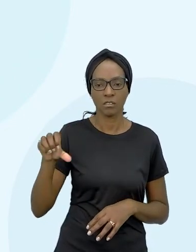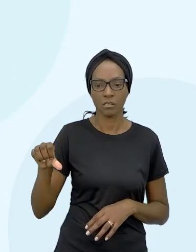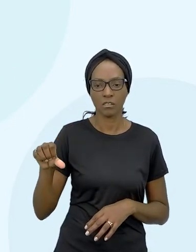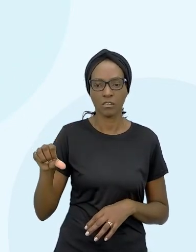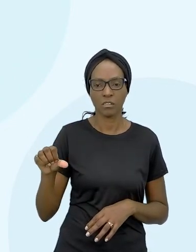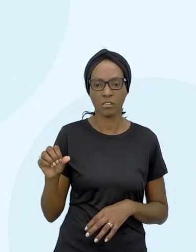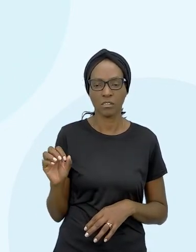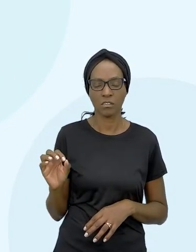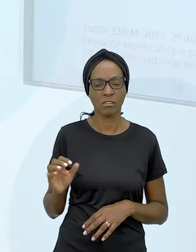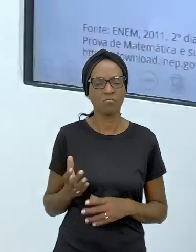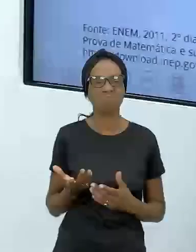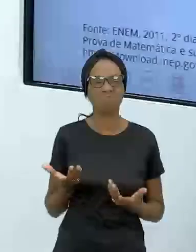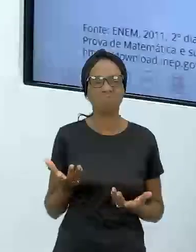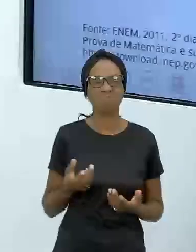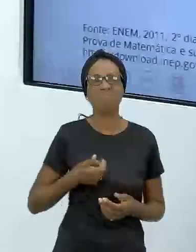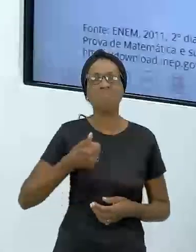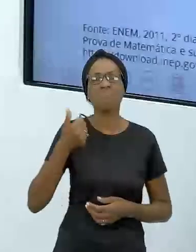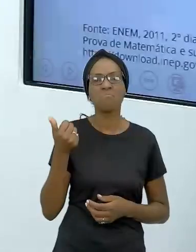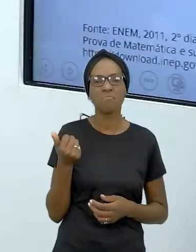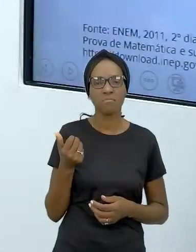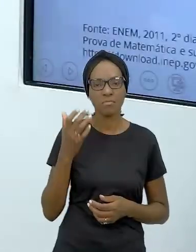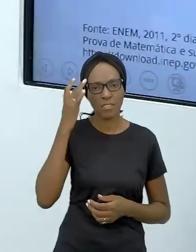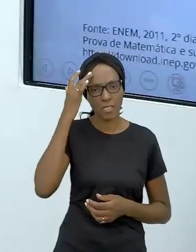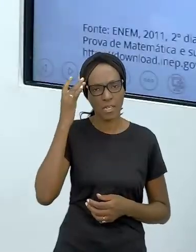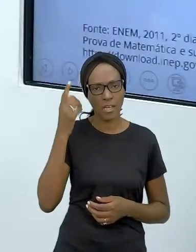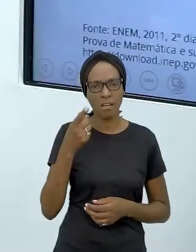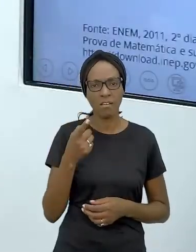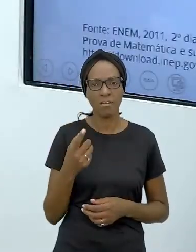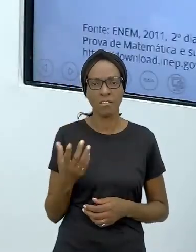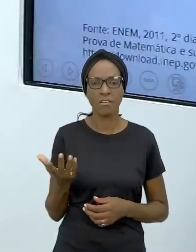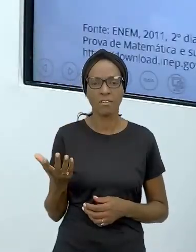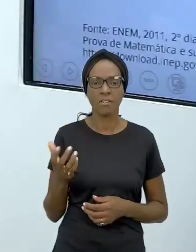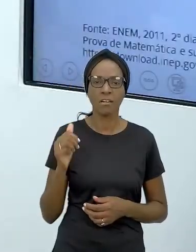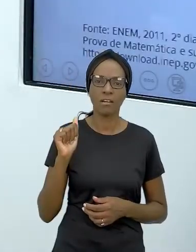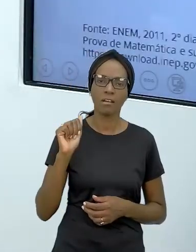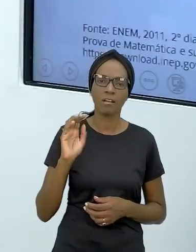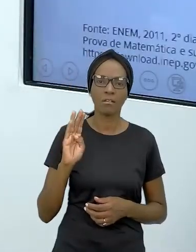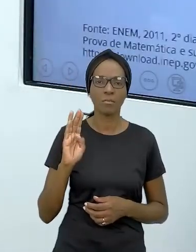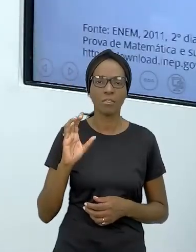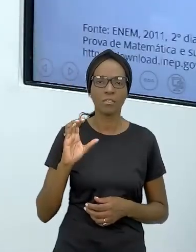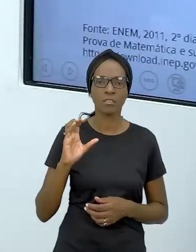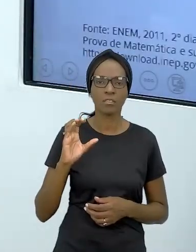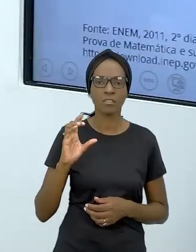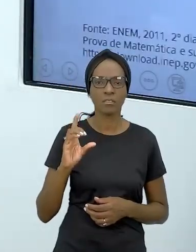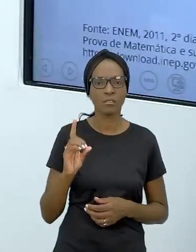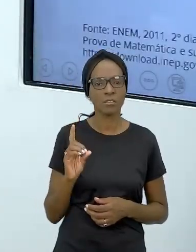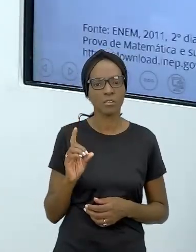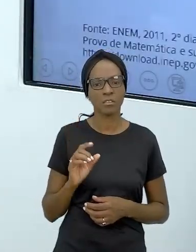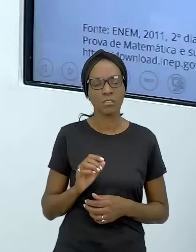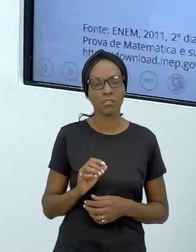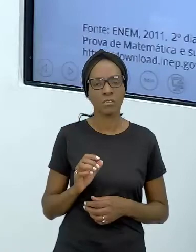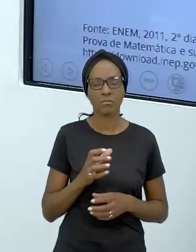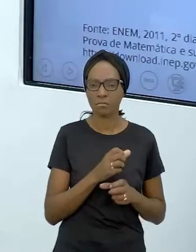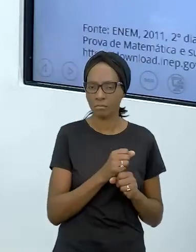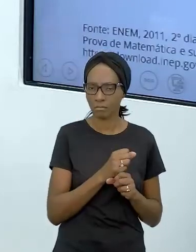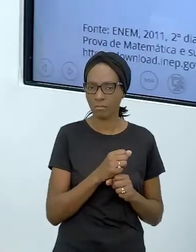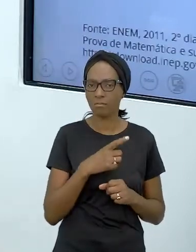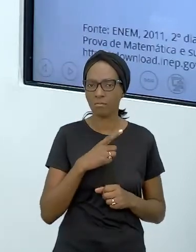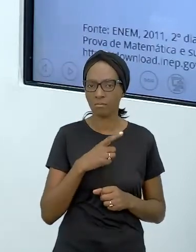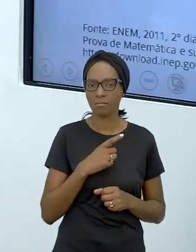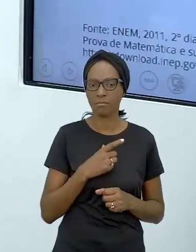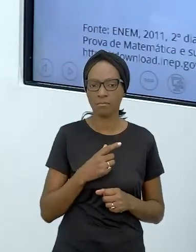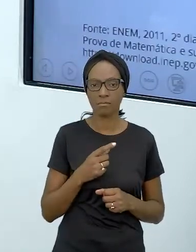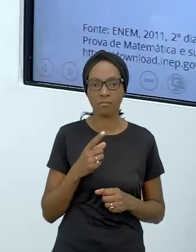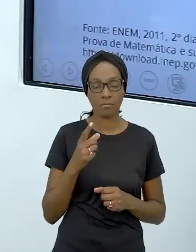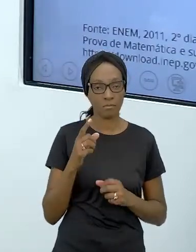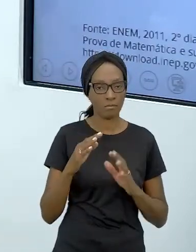o será que vocês acham sobre A, B, C ou D tem uma continha para fazer eu vou deixar isso para